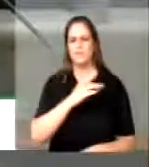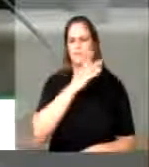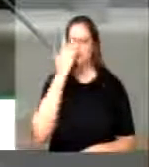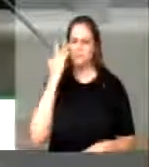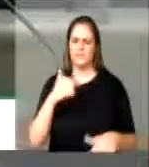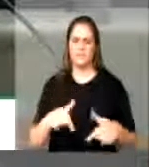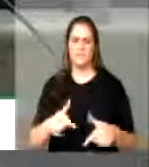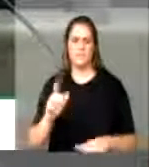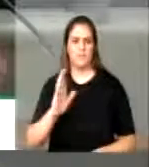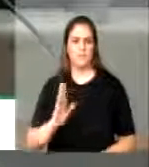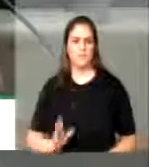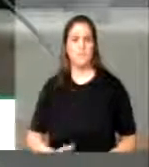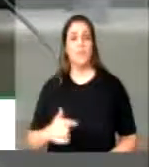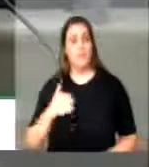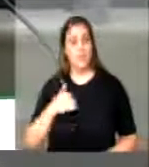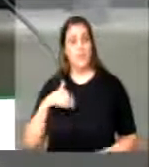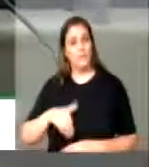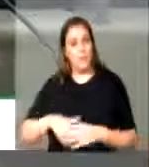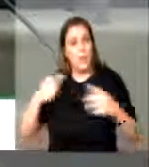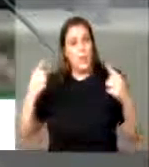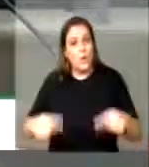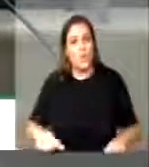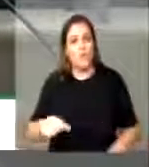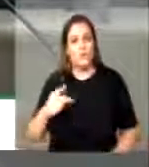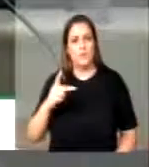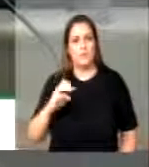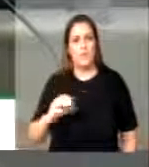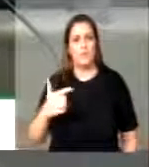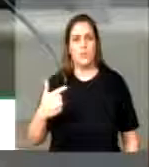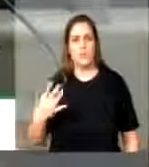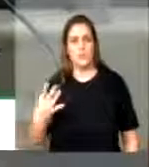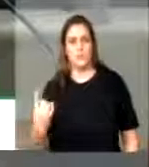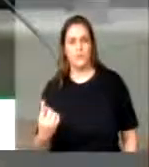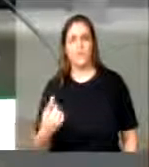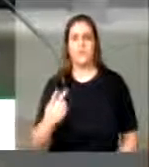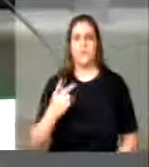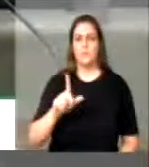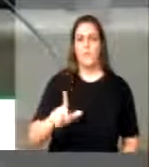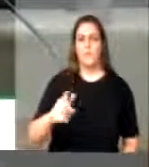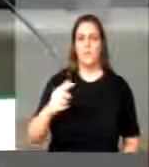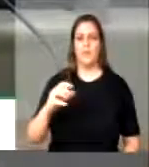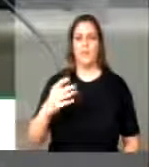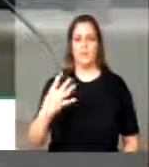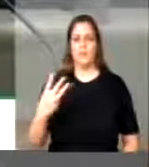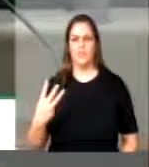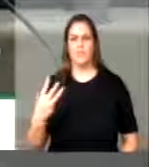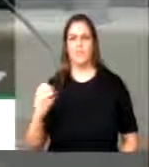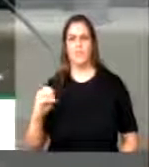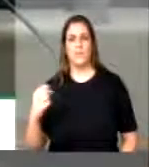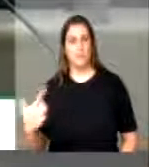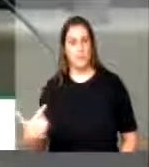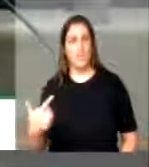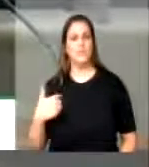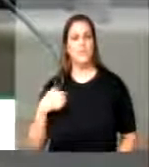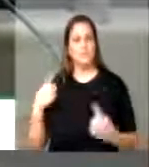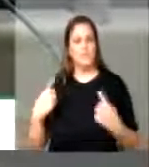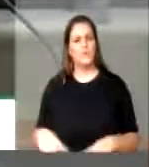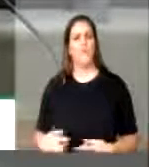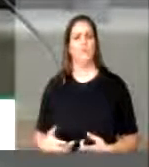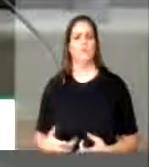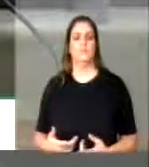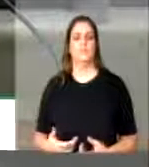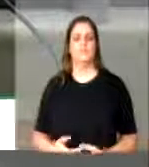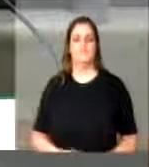Votei contra a PEC 241, contra o PL 4302, da terceirização. O